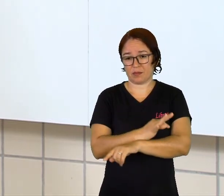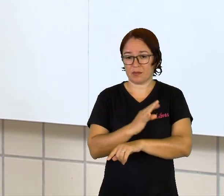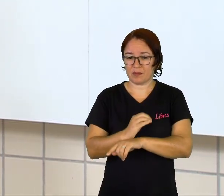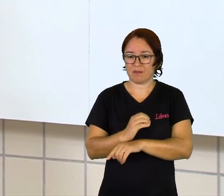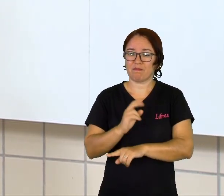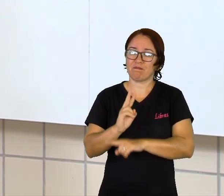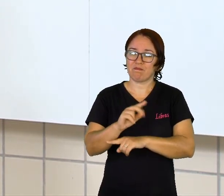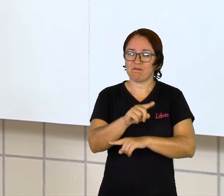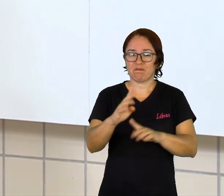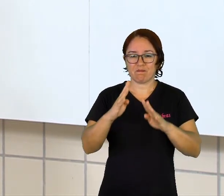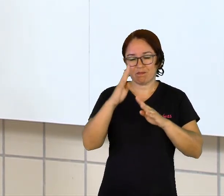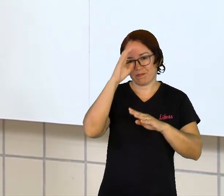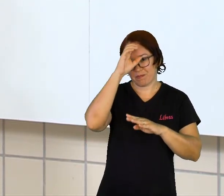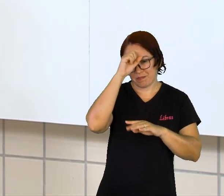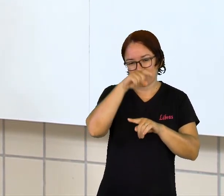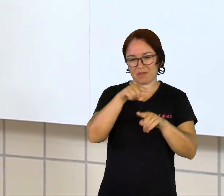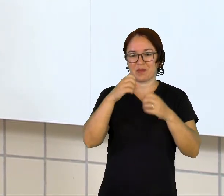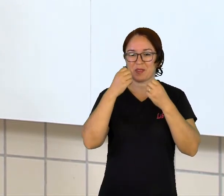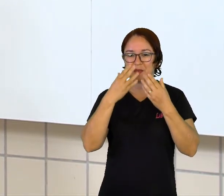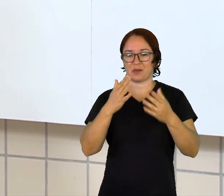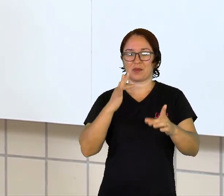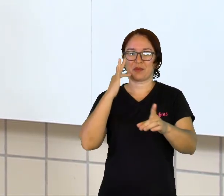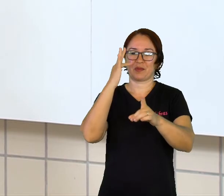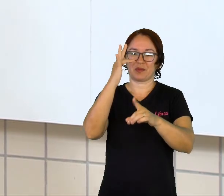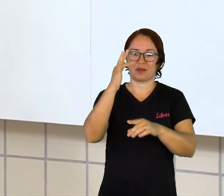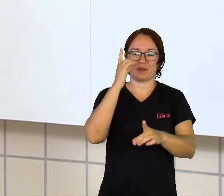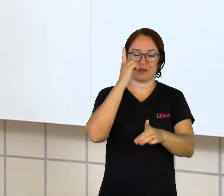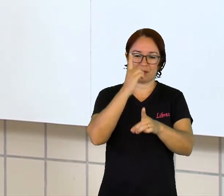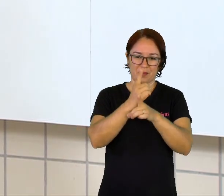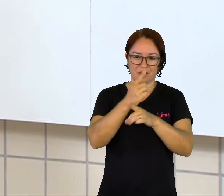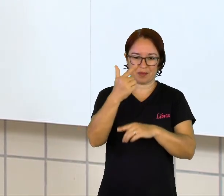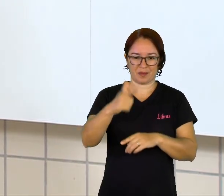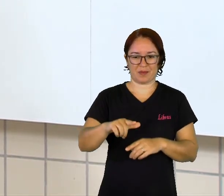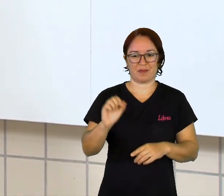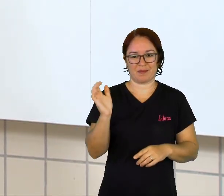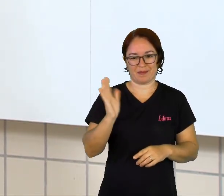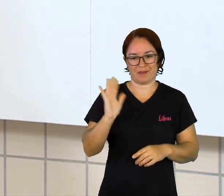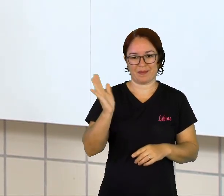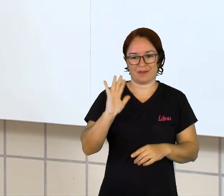Fiquem bem e até a próxima, até o próximo ano.